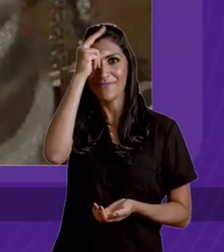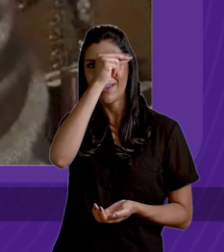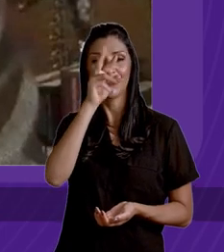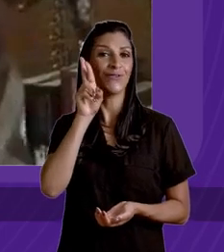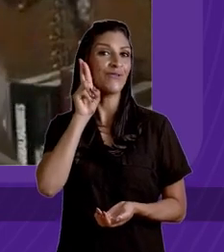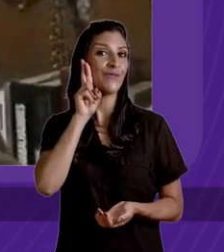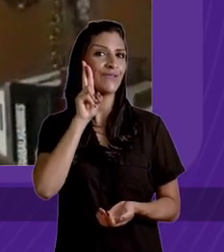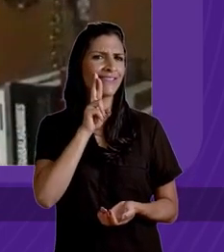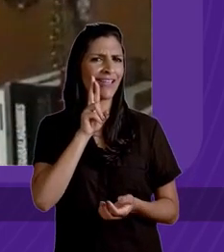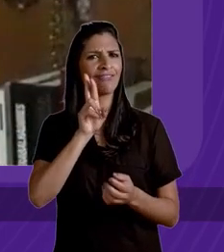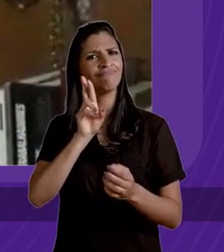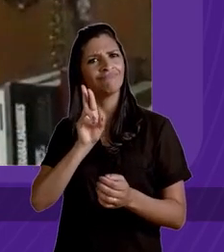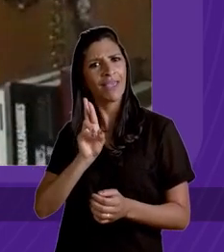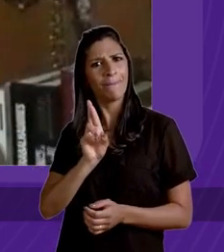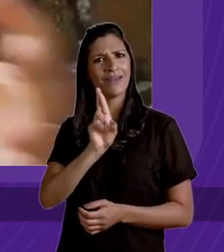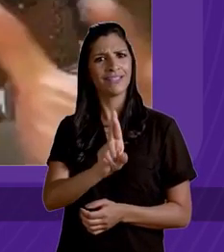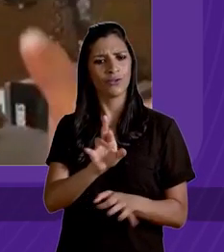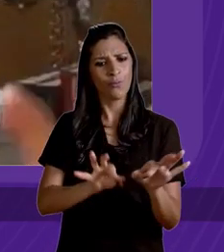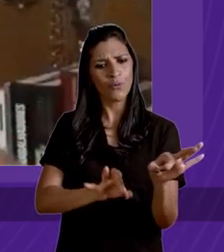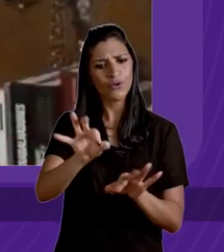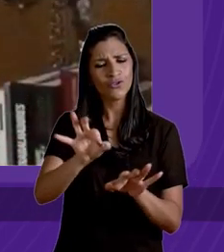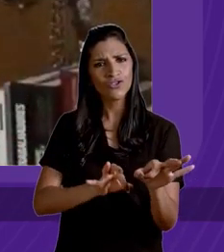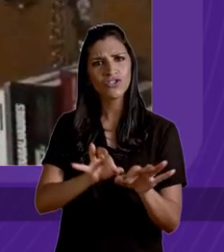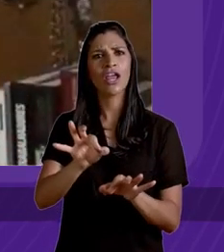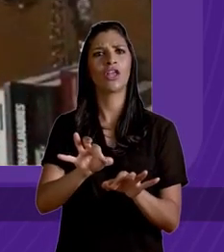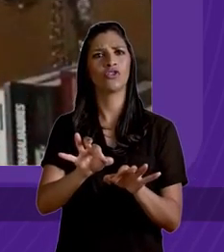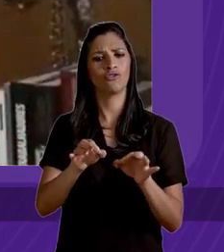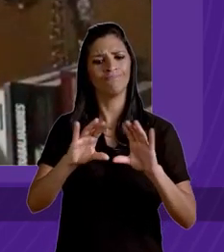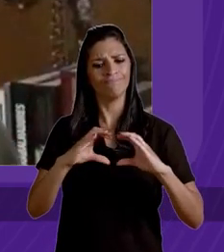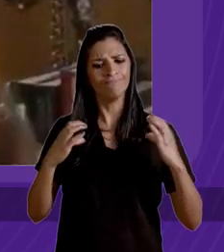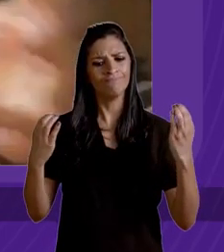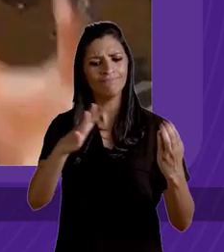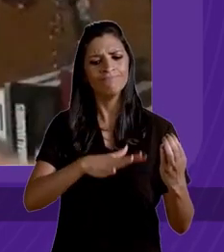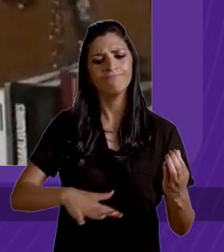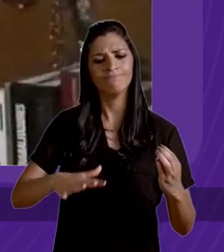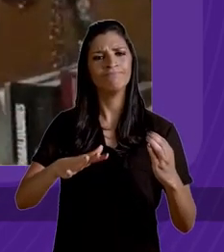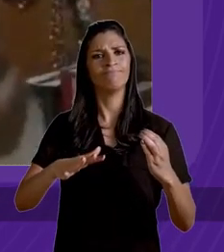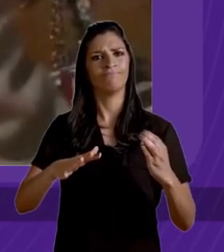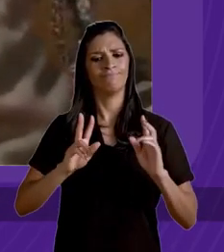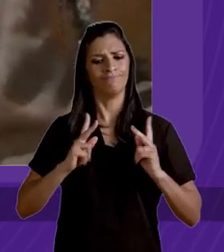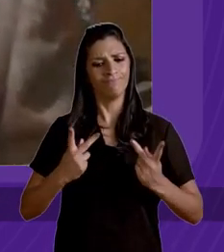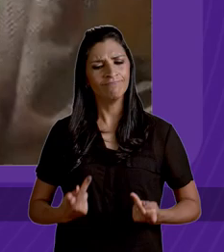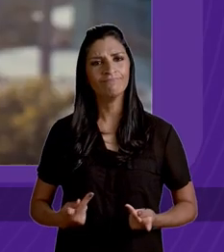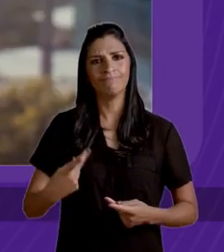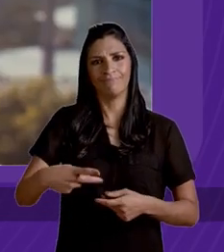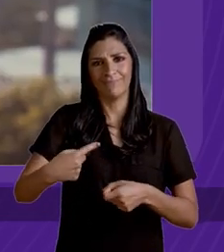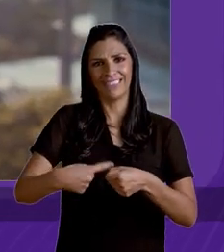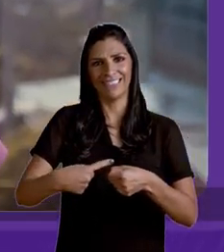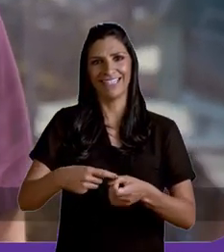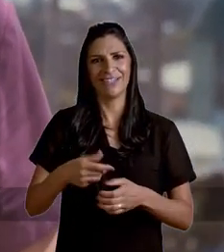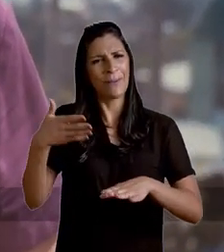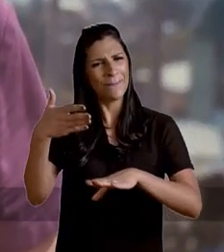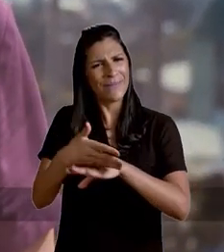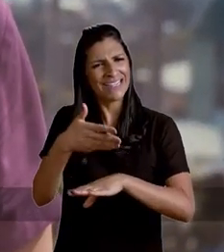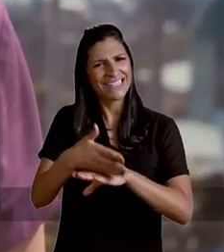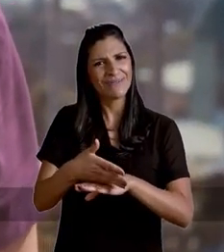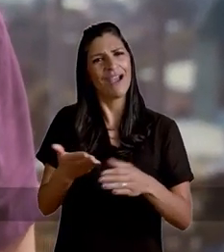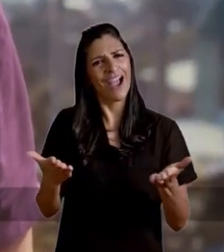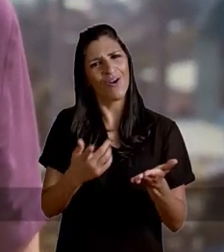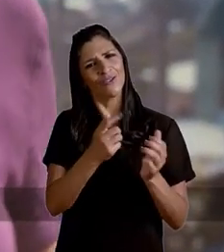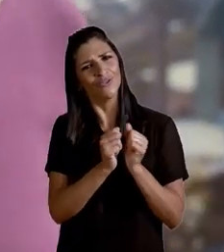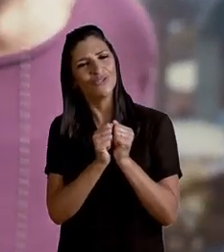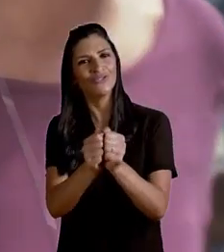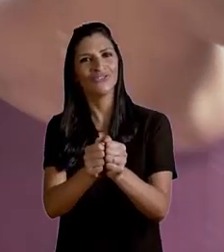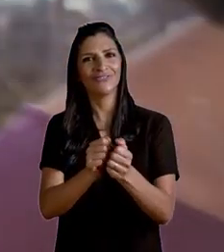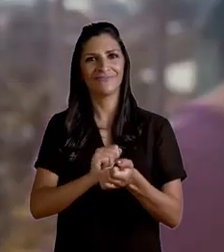Miguel Rosseto representa um projeto solidário de humanização da cidade. Participa! Agora é